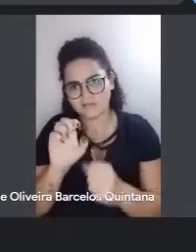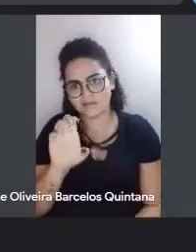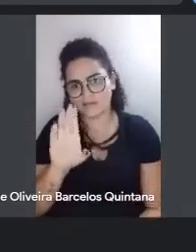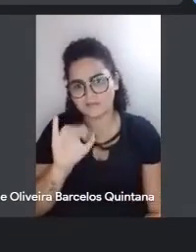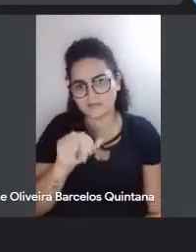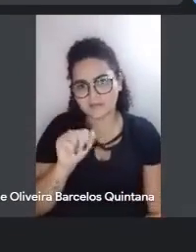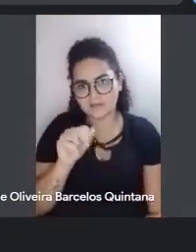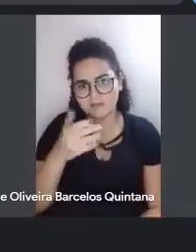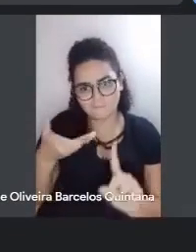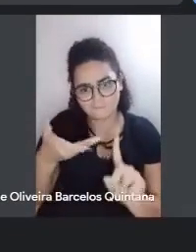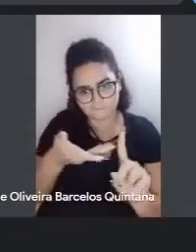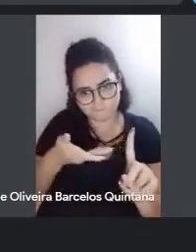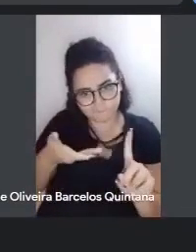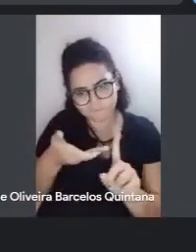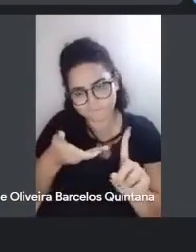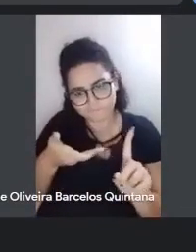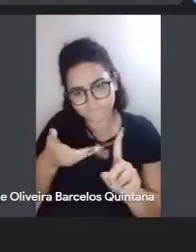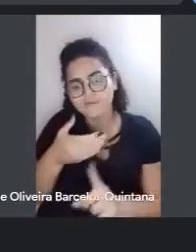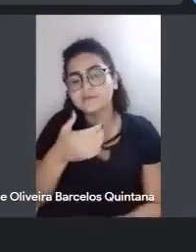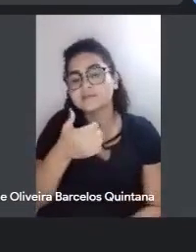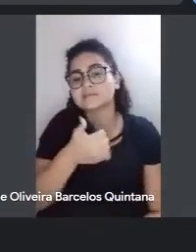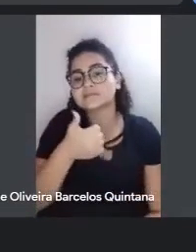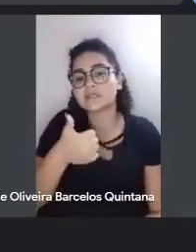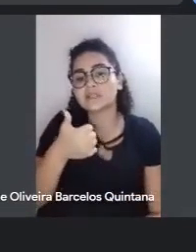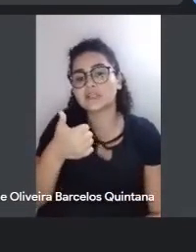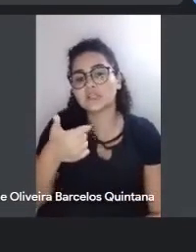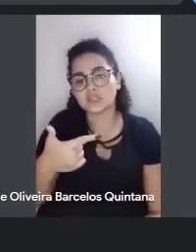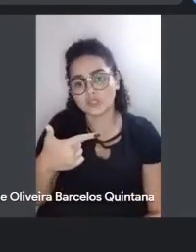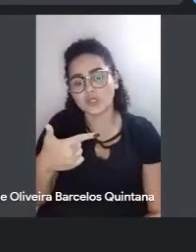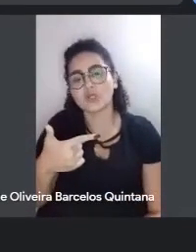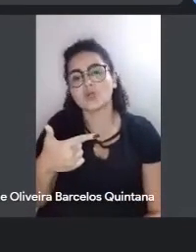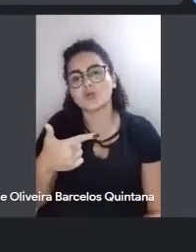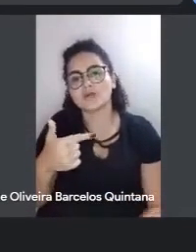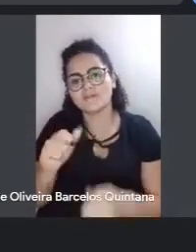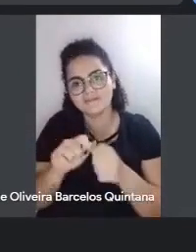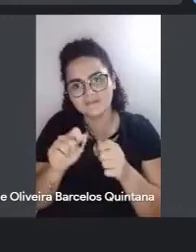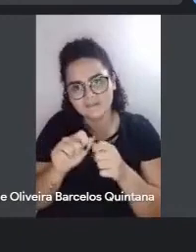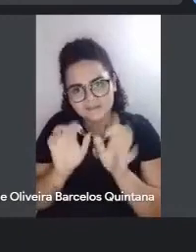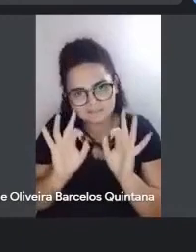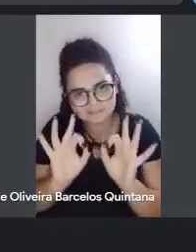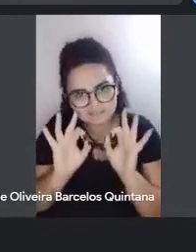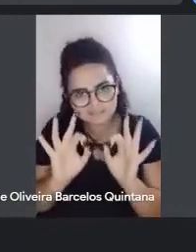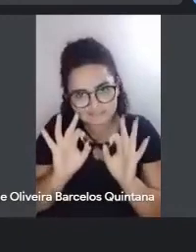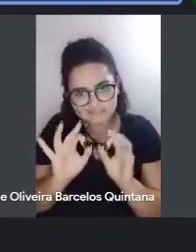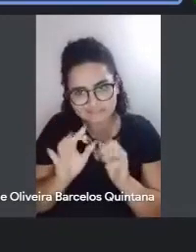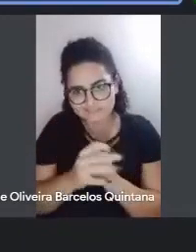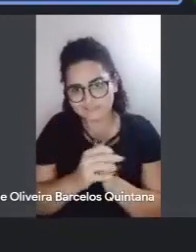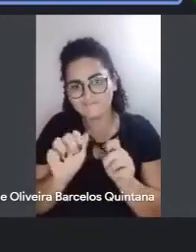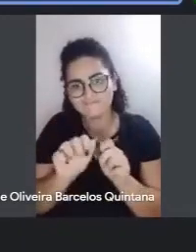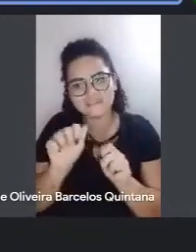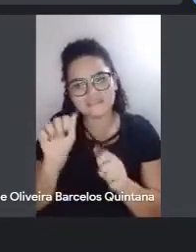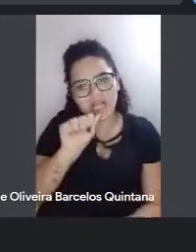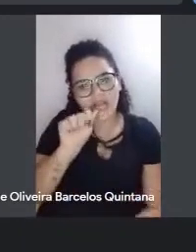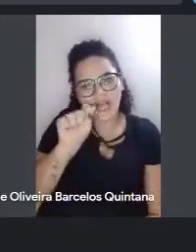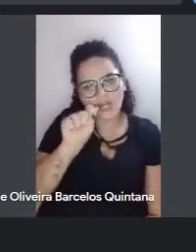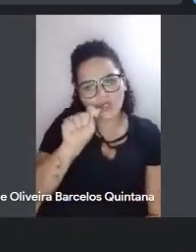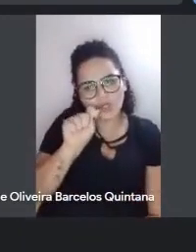Euclid 112 A gente vai fazer um webinário Né, Tua Nélia? Vamos fazer em agosto Sim, sim